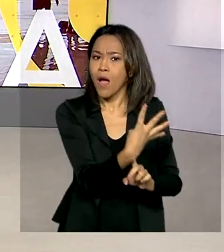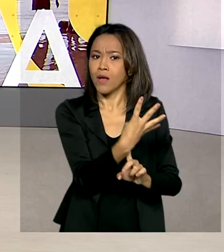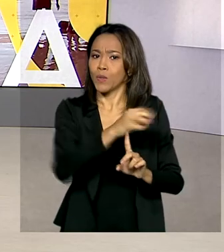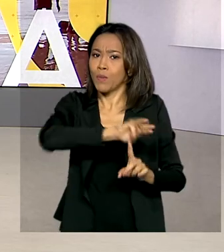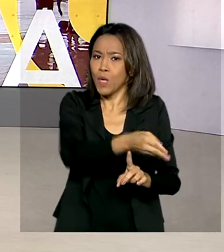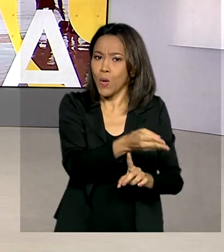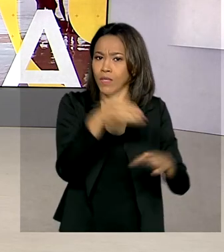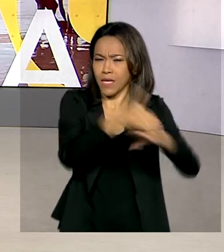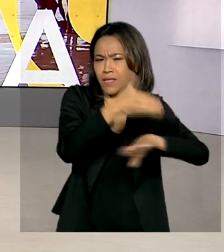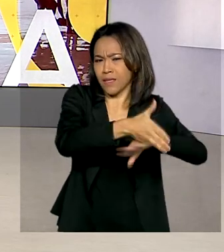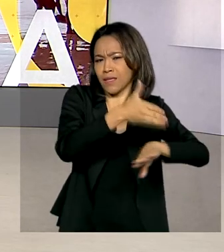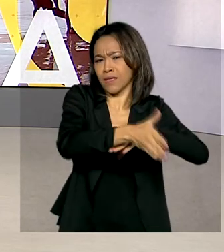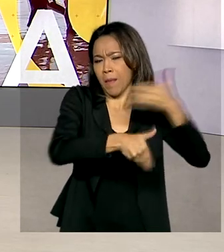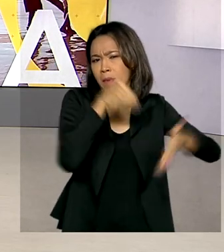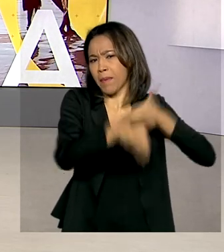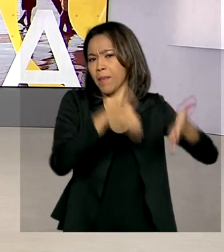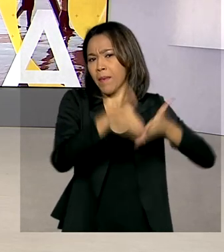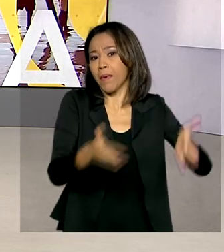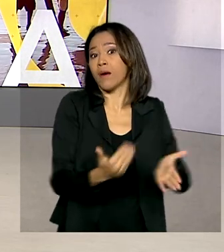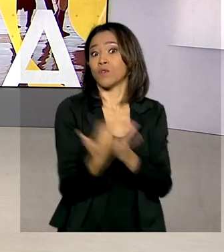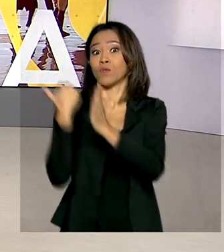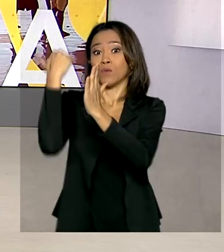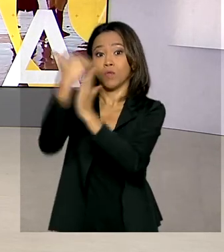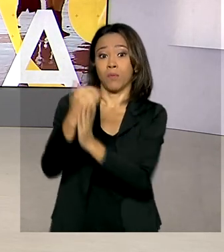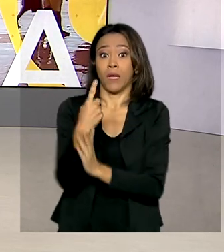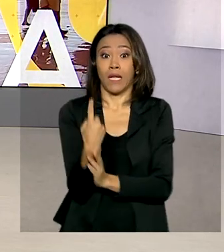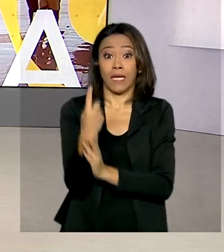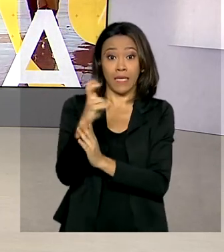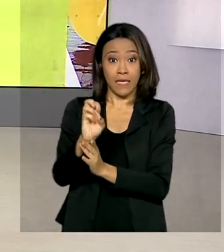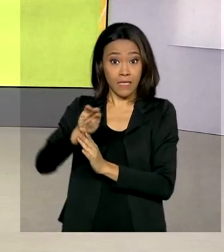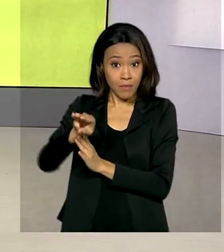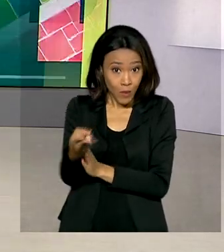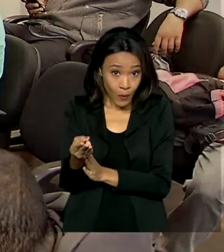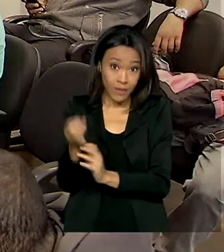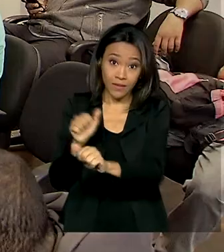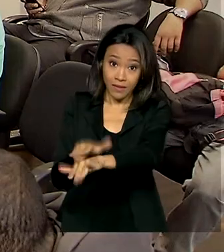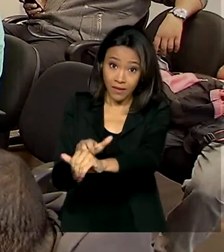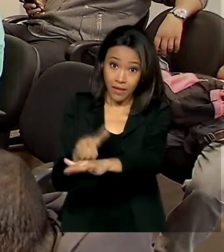acessos em janeiro deste ano para 15 milhões em setembro.